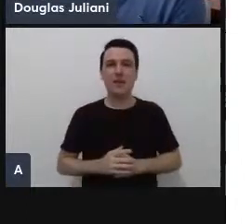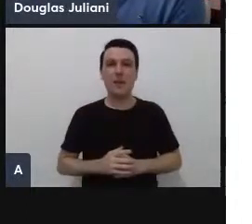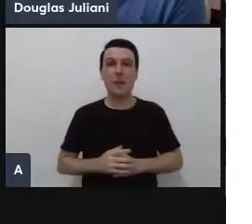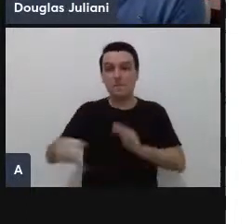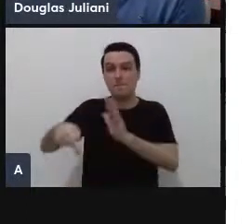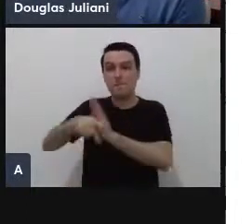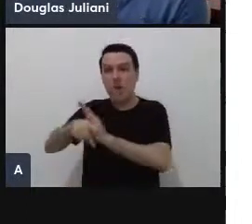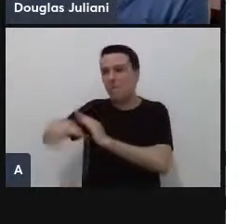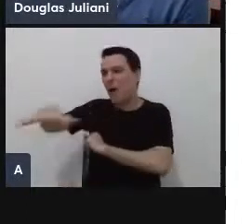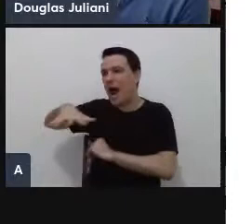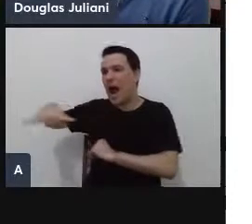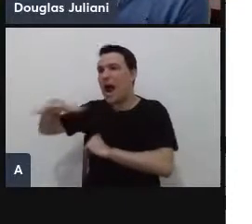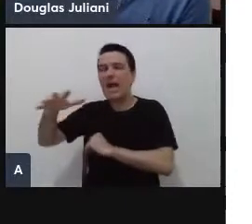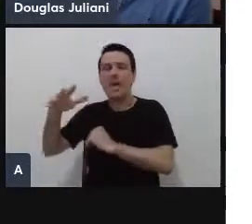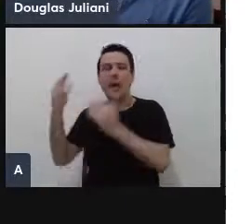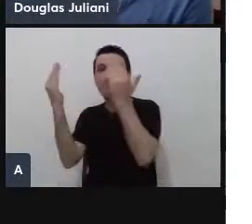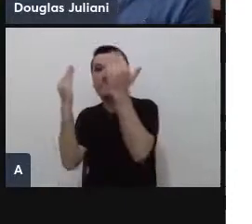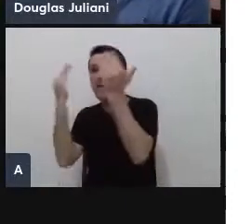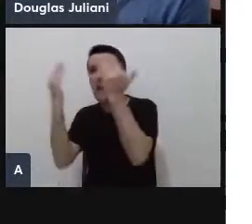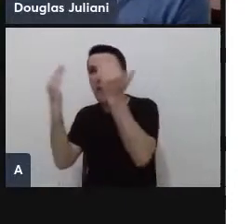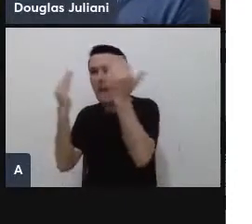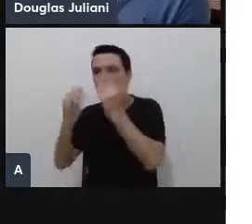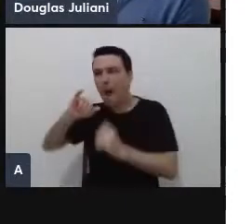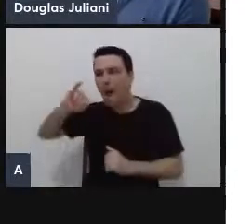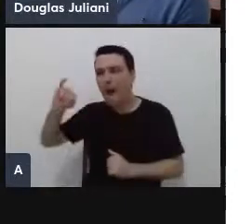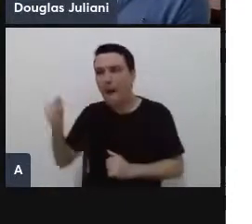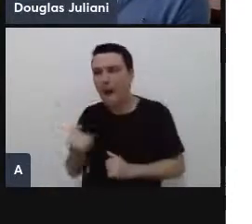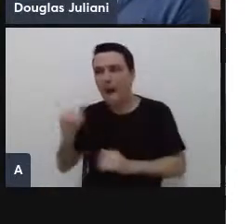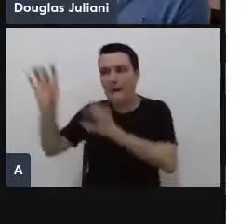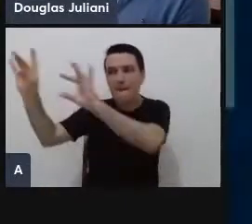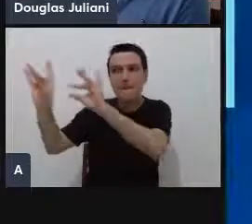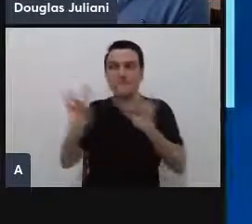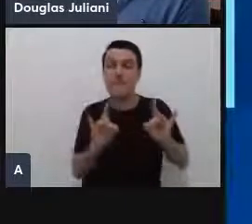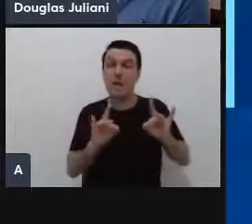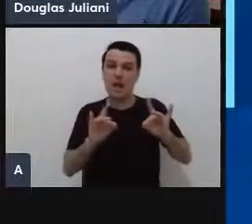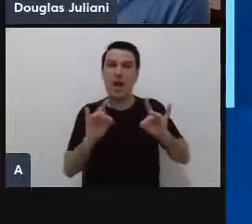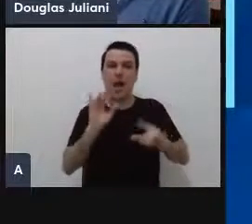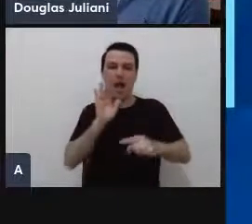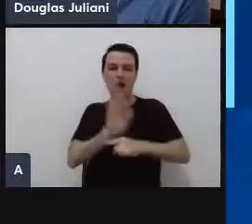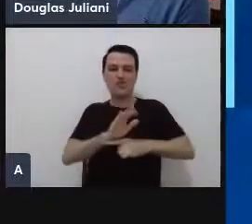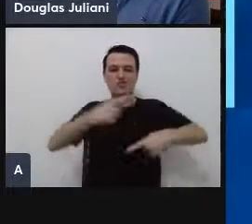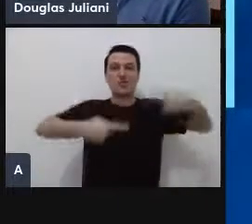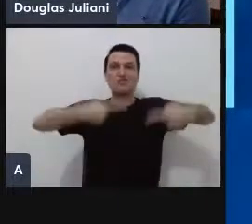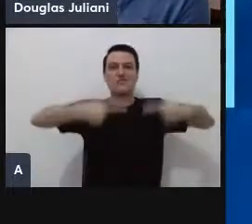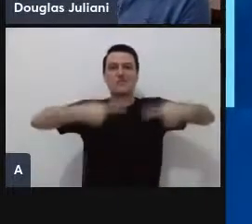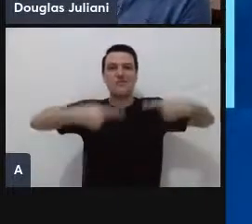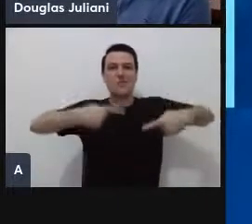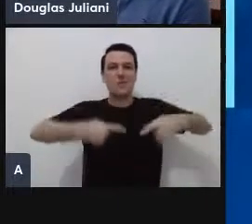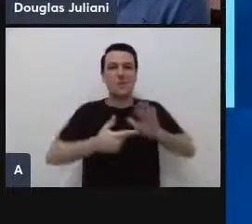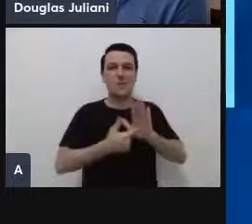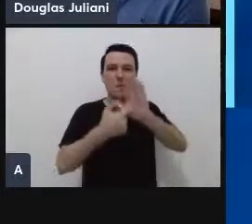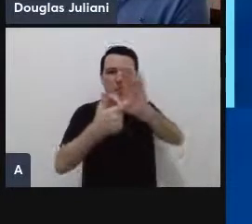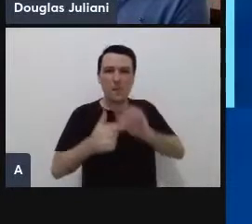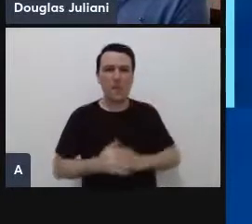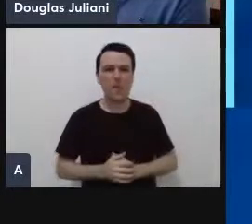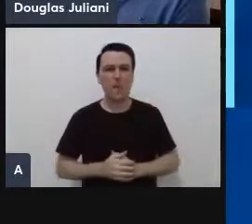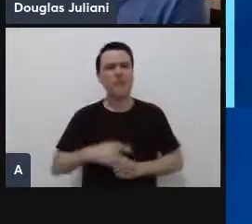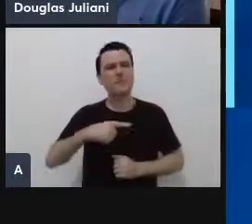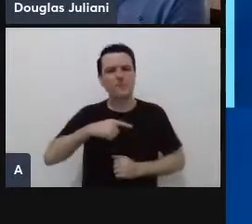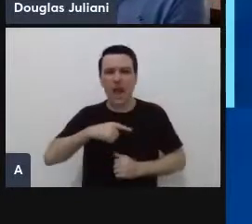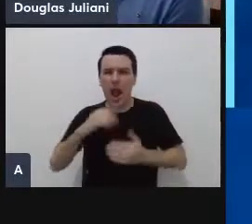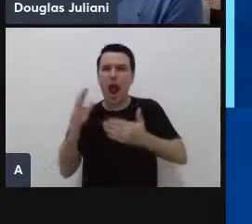psicologia positiva para conduzir a ideia aqui apresentada na palestra de hoje. São só algumas